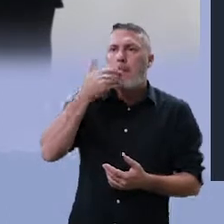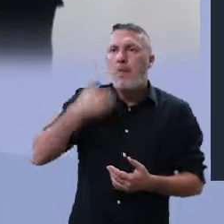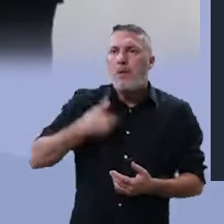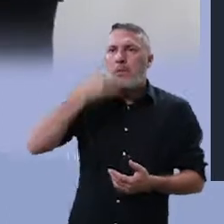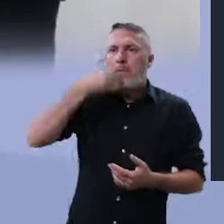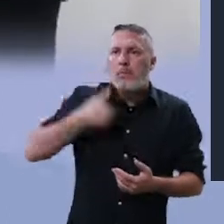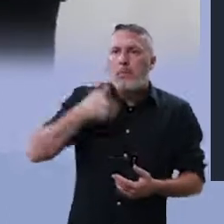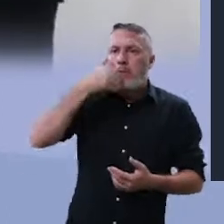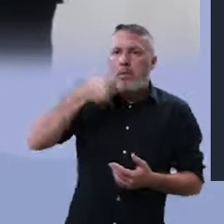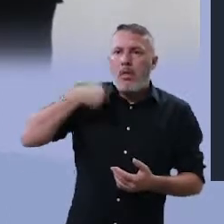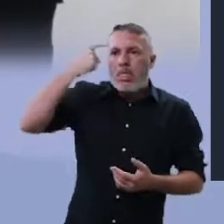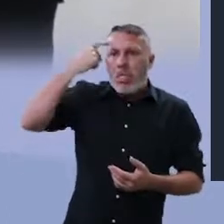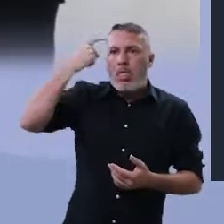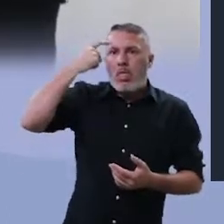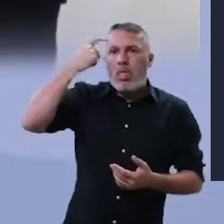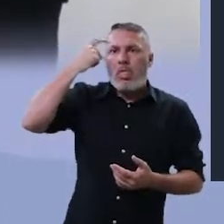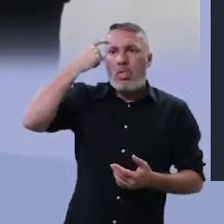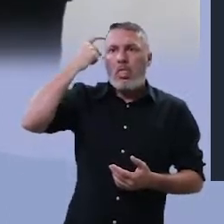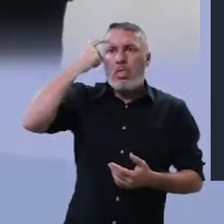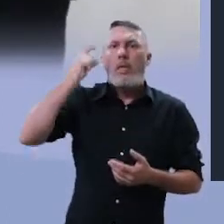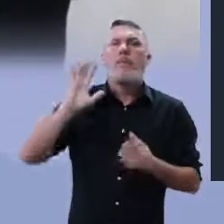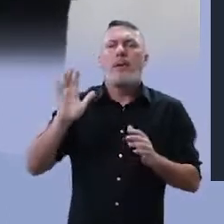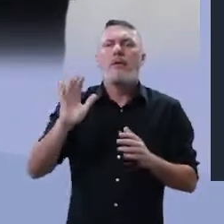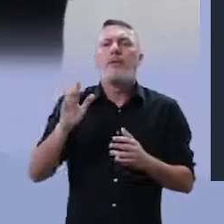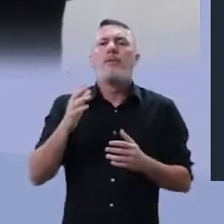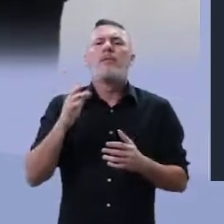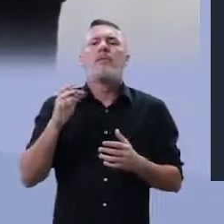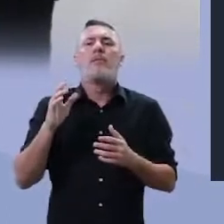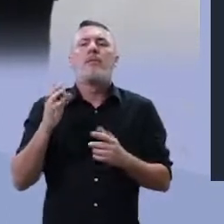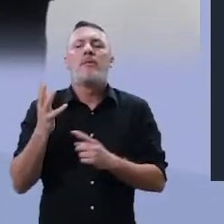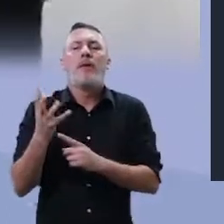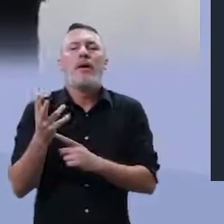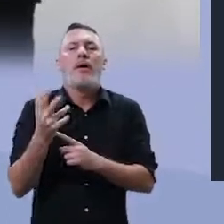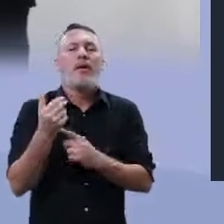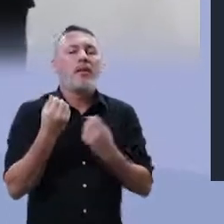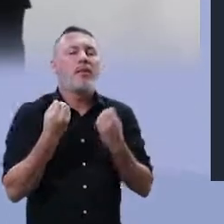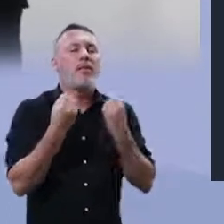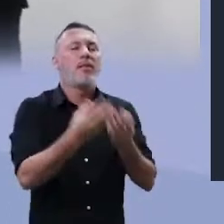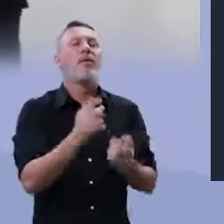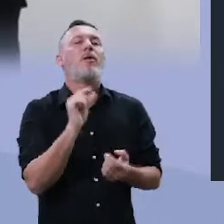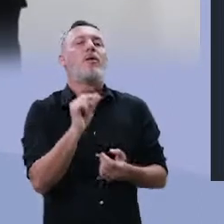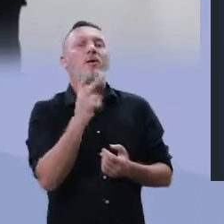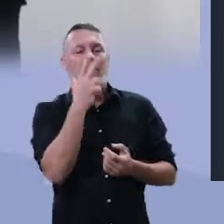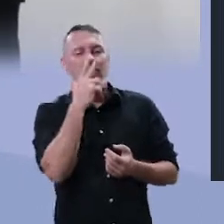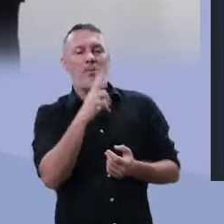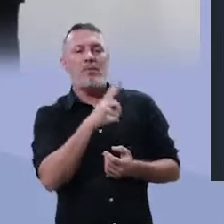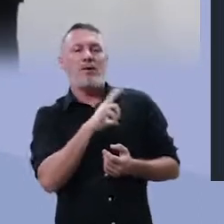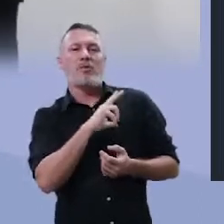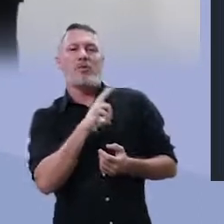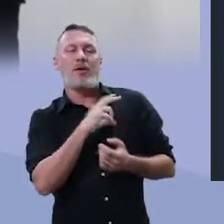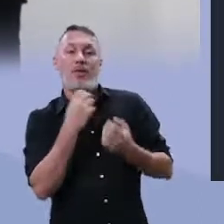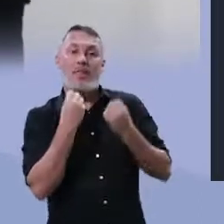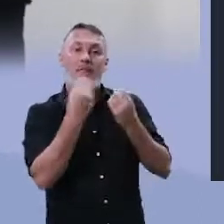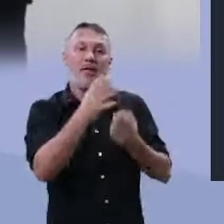recebe, esse apelo, Beba. Mas olha de que modo ele deprecia a Coca-Cola, de que modo pessoal, de que